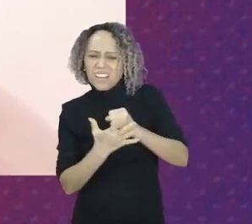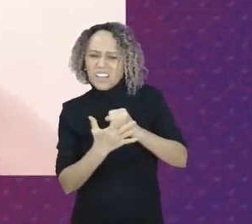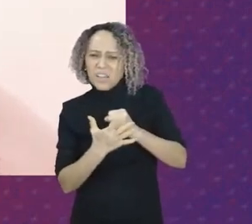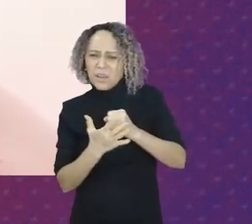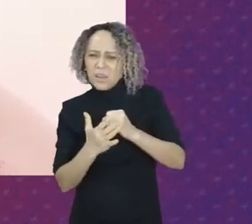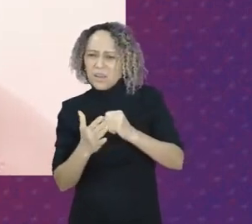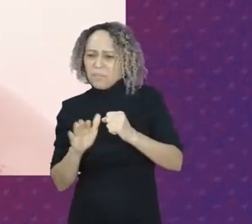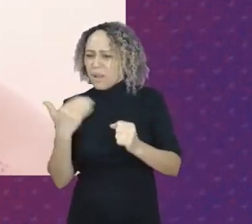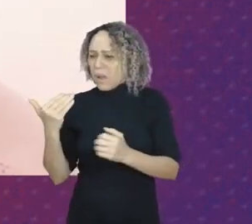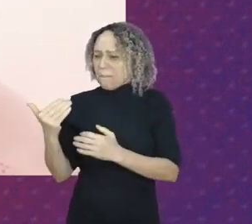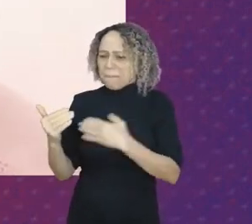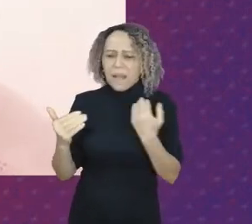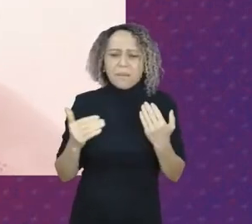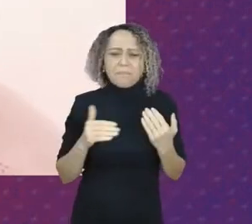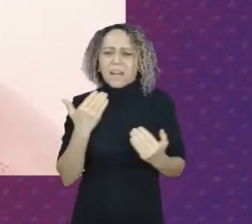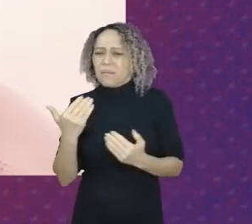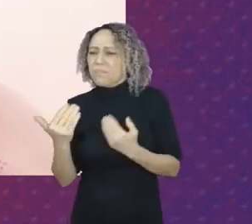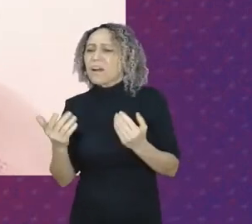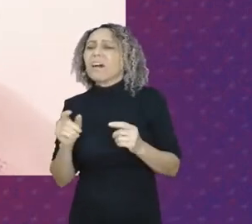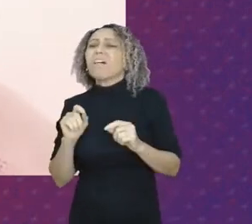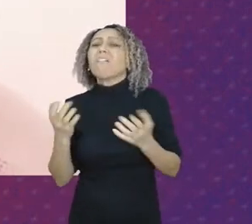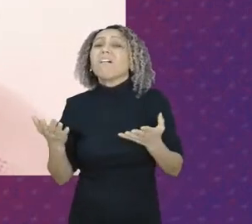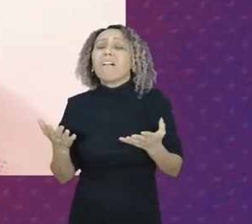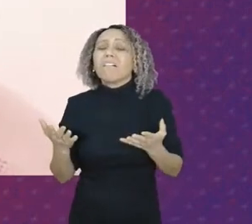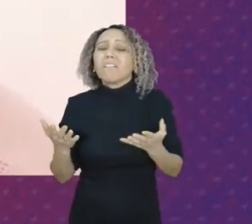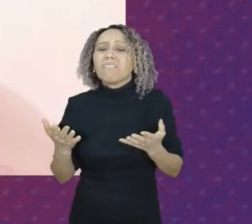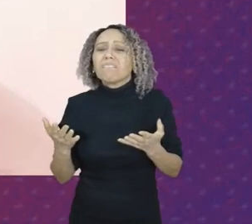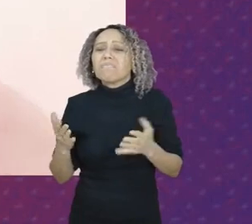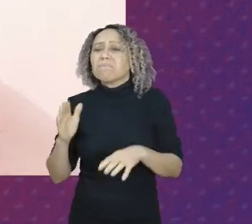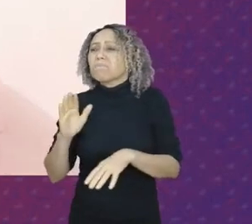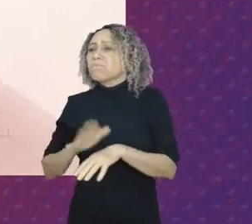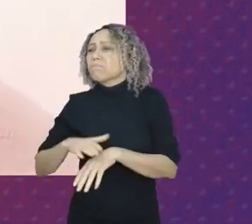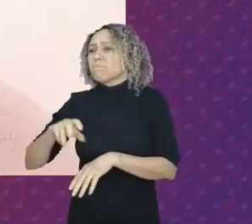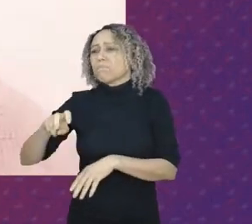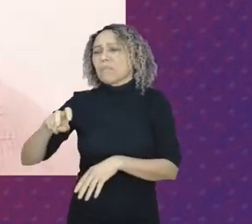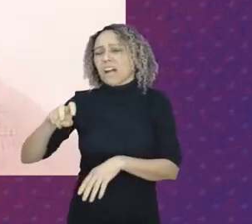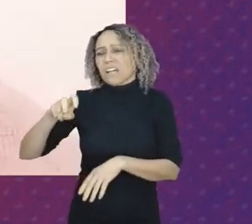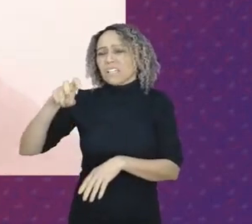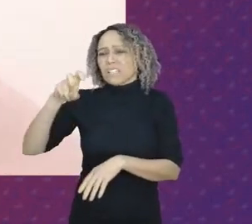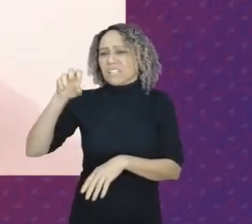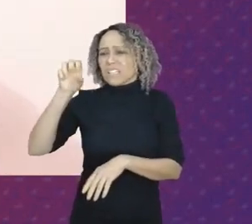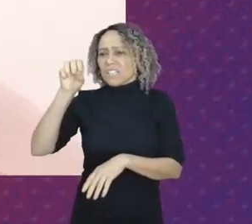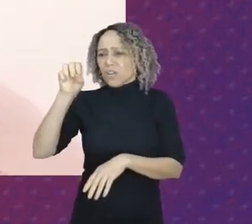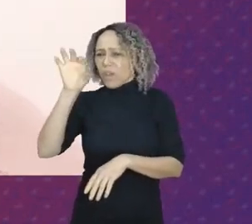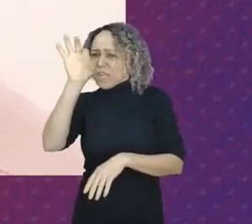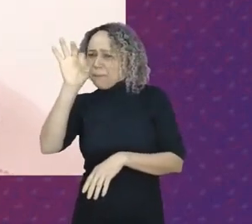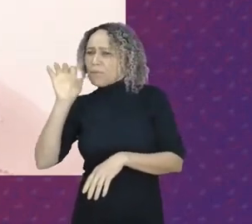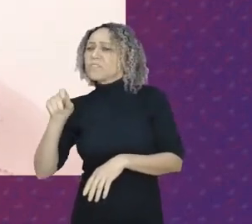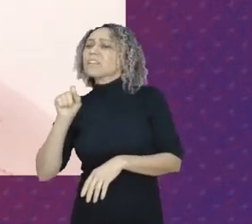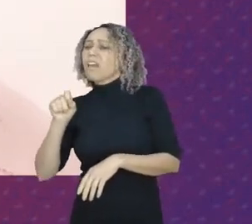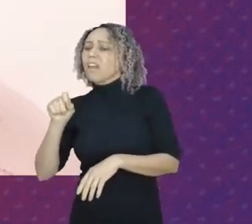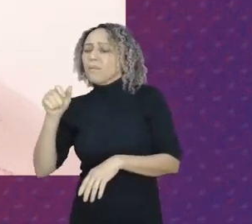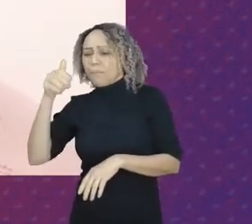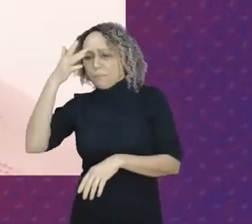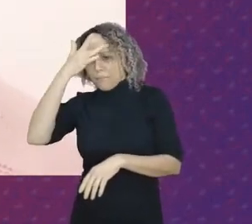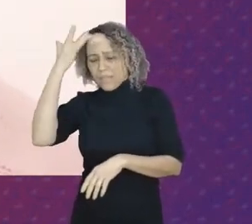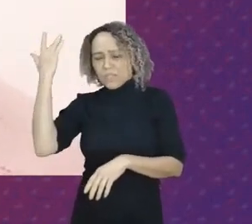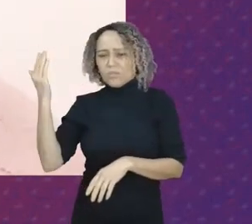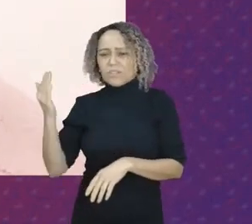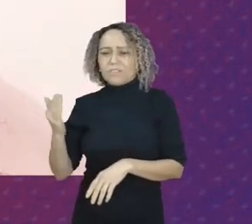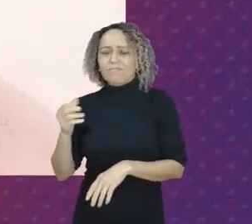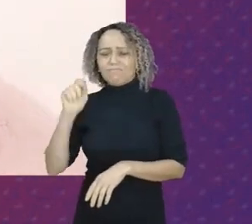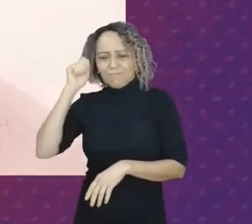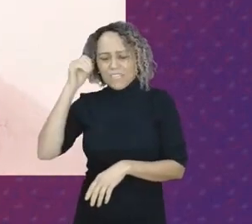Mais da metade. É disso que nós estamos falando. Essa